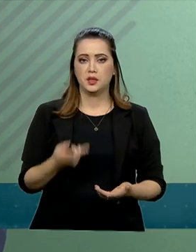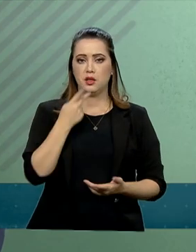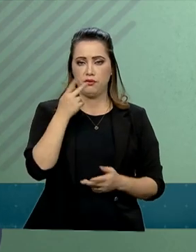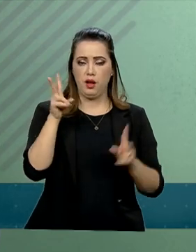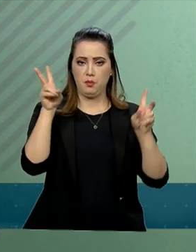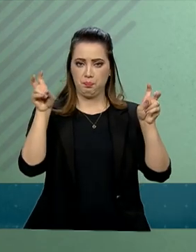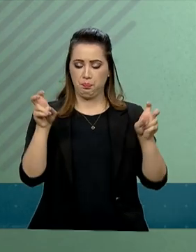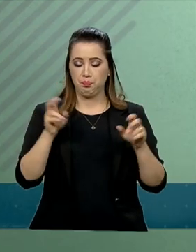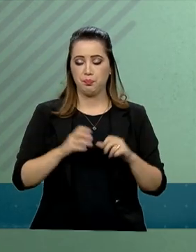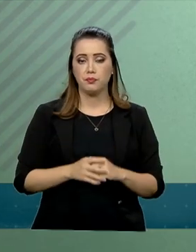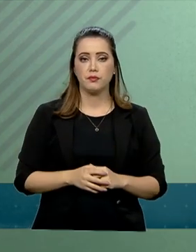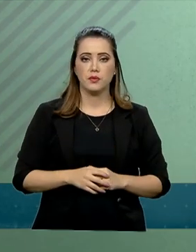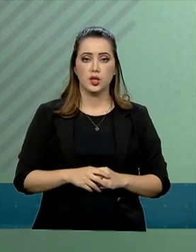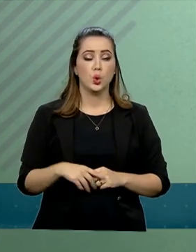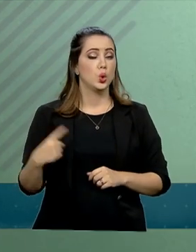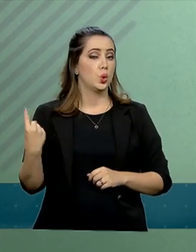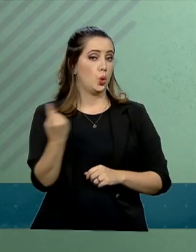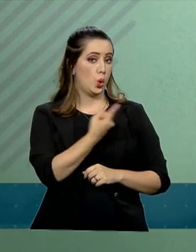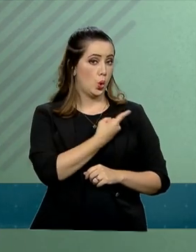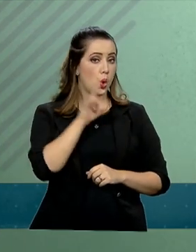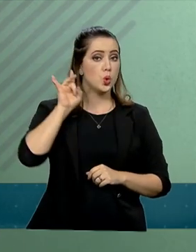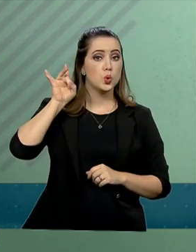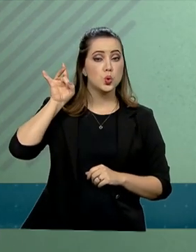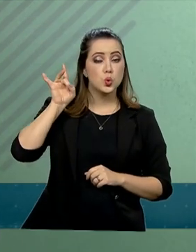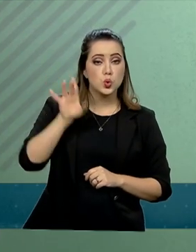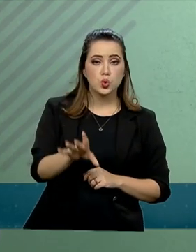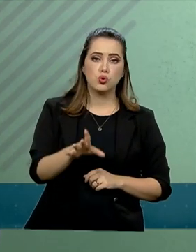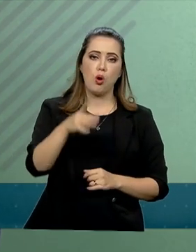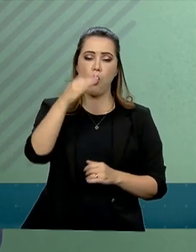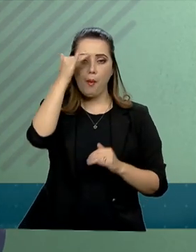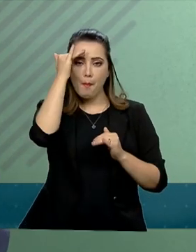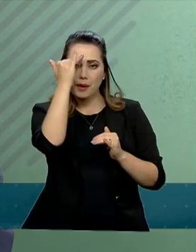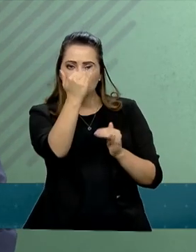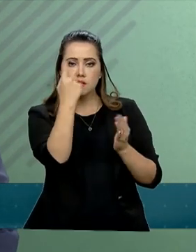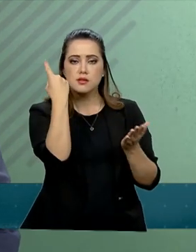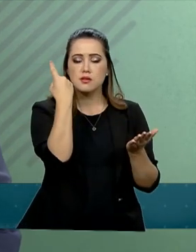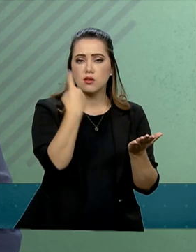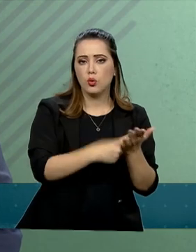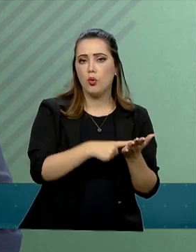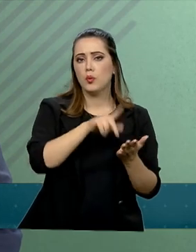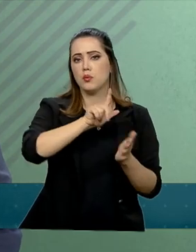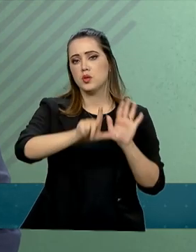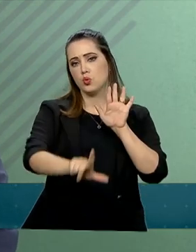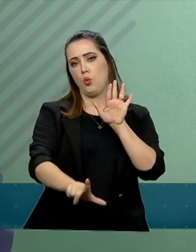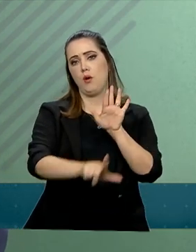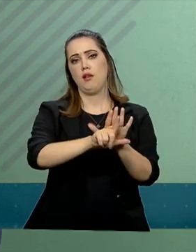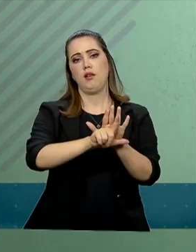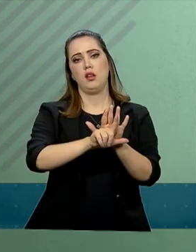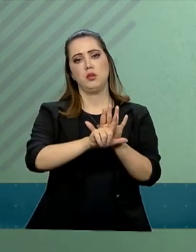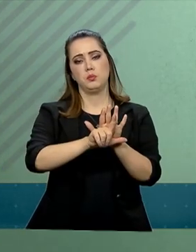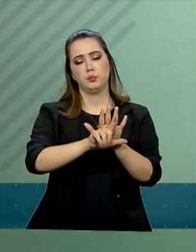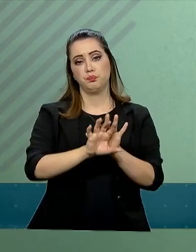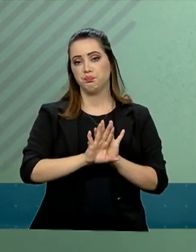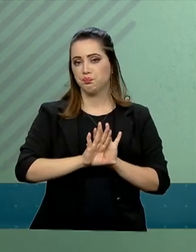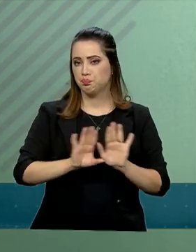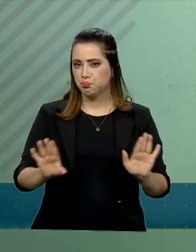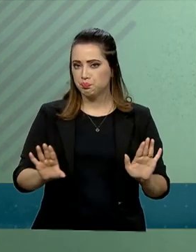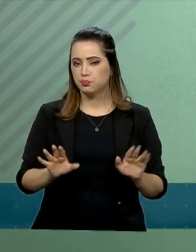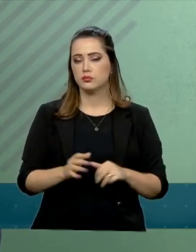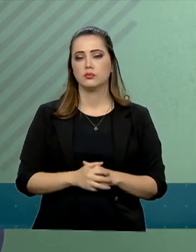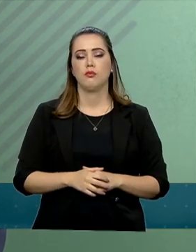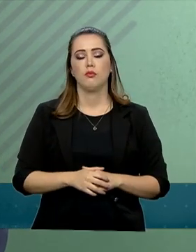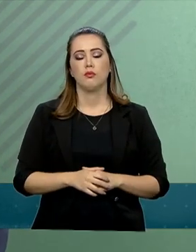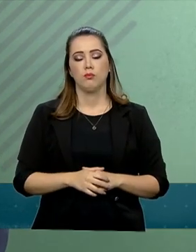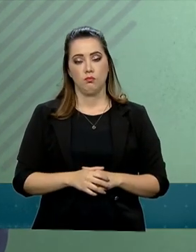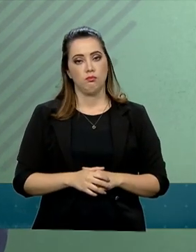aspas, estamos apenas cumprindo o que a lei determina e nada mais. Fecho aspas. O presidente já